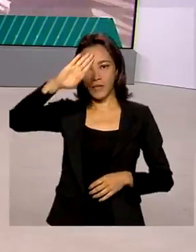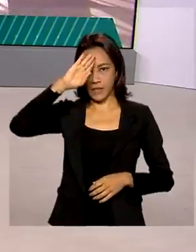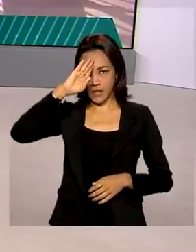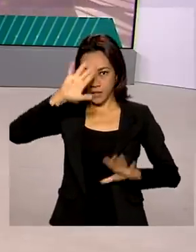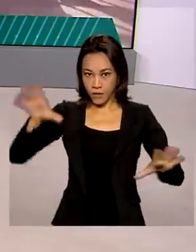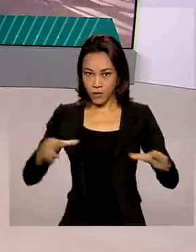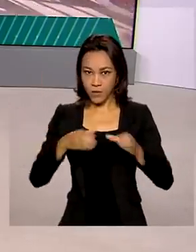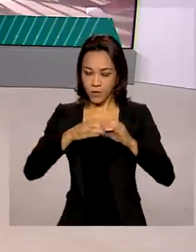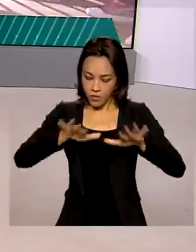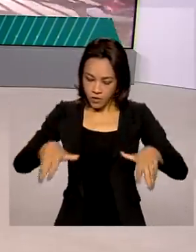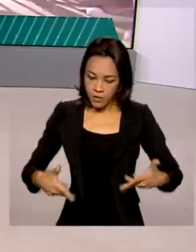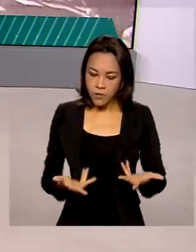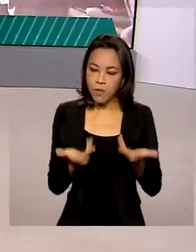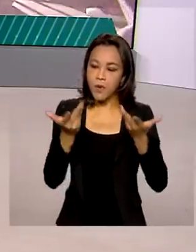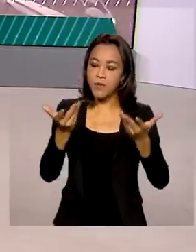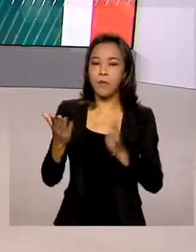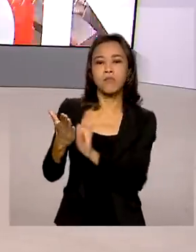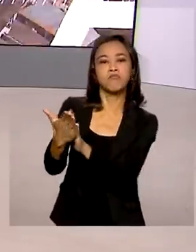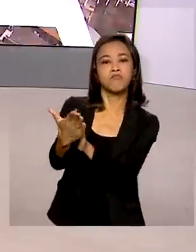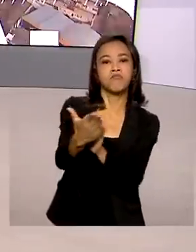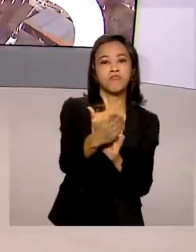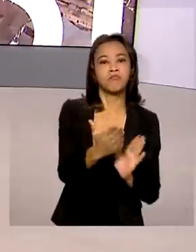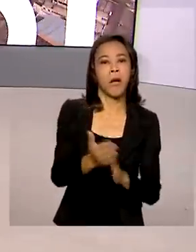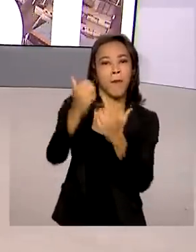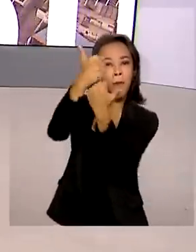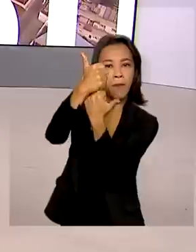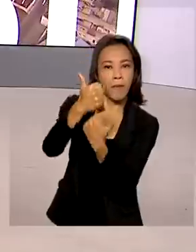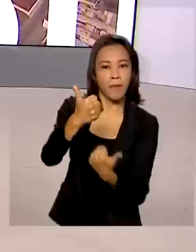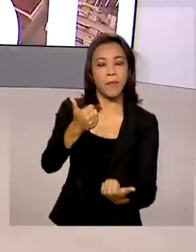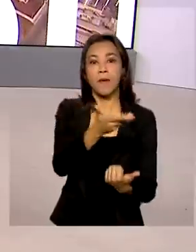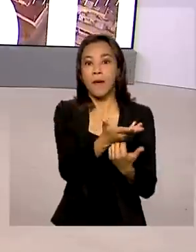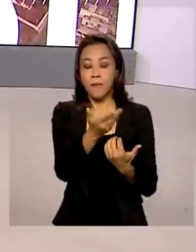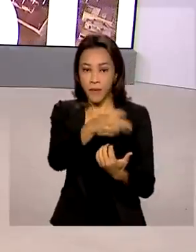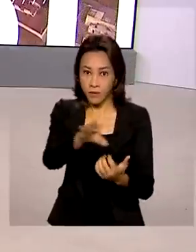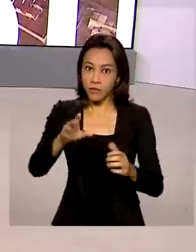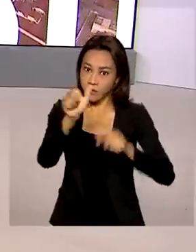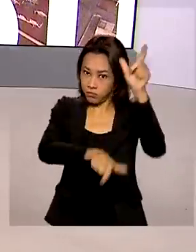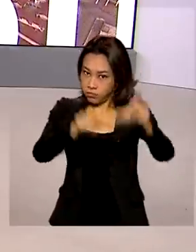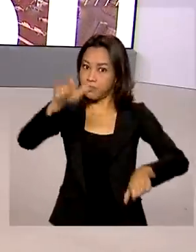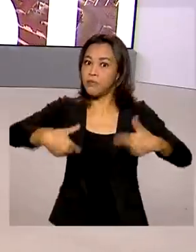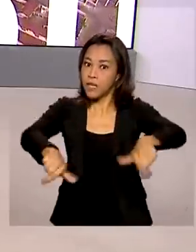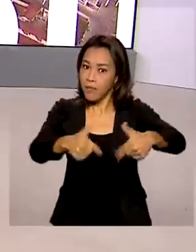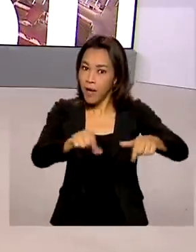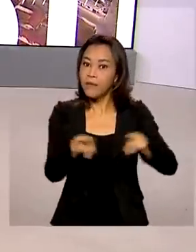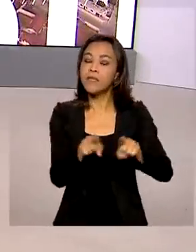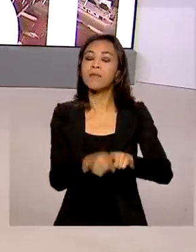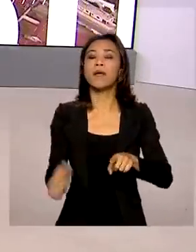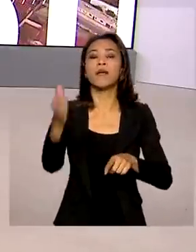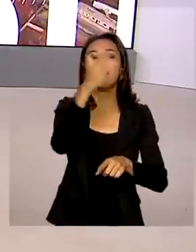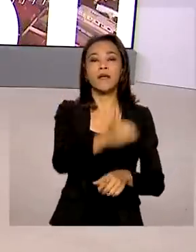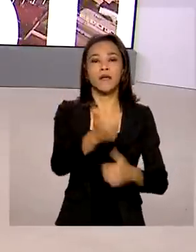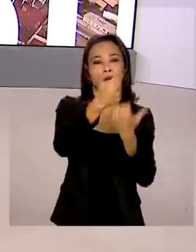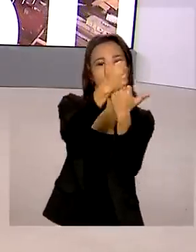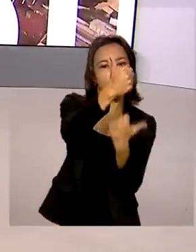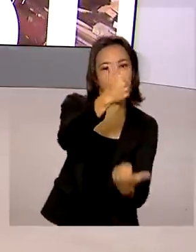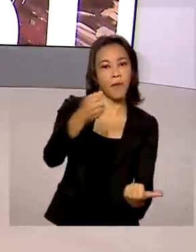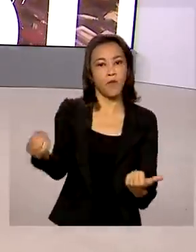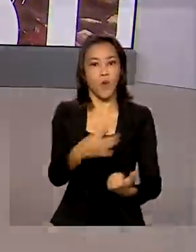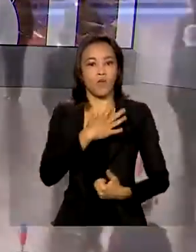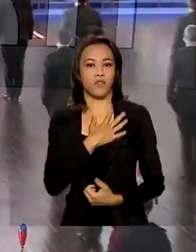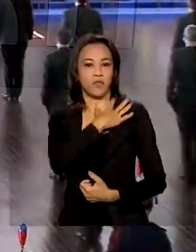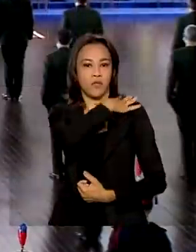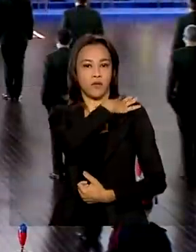cerimônia para homenagear alguns militares pelos serviços prestados ao país e também para promover novos generais.